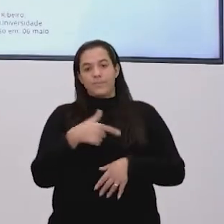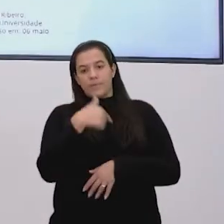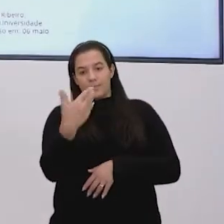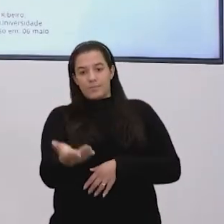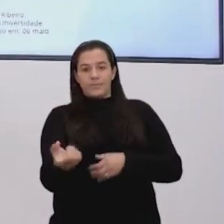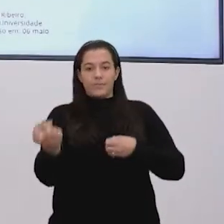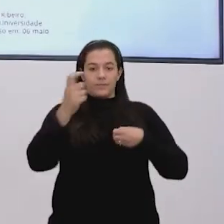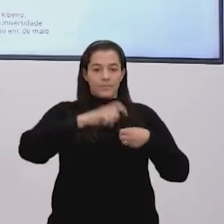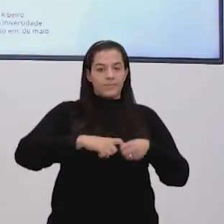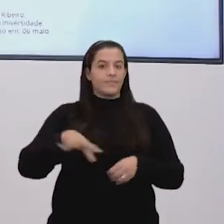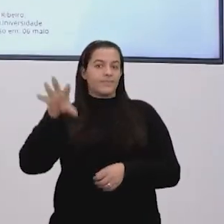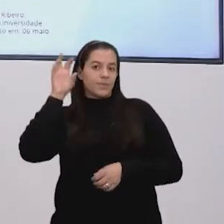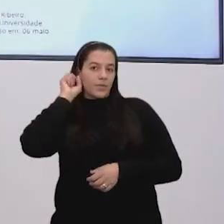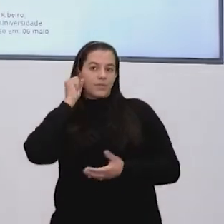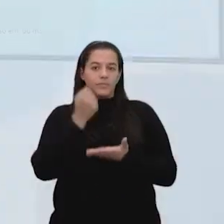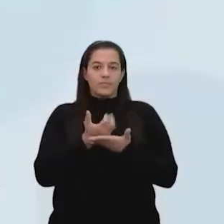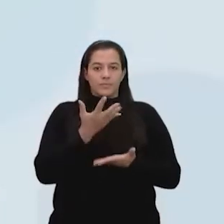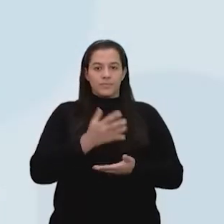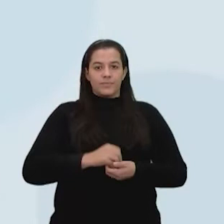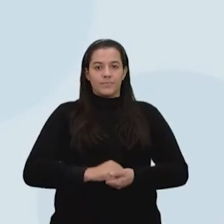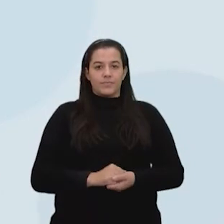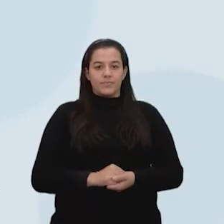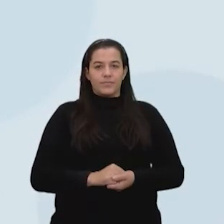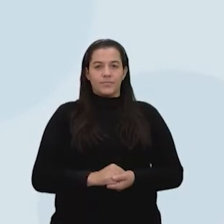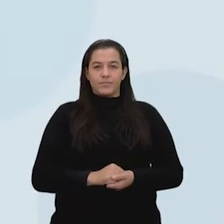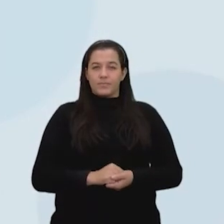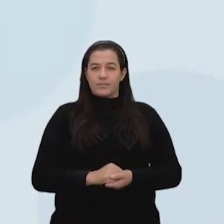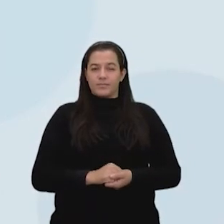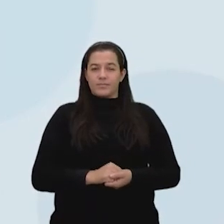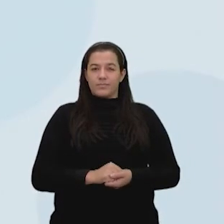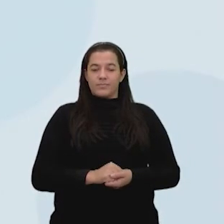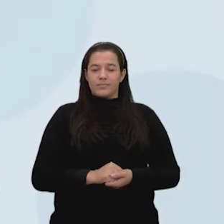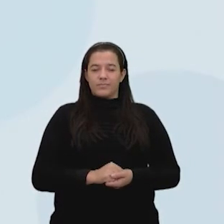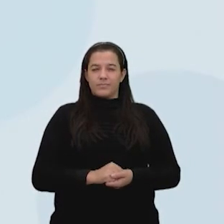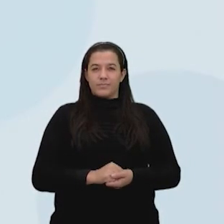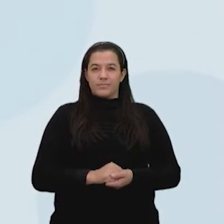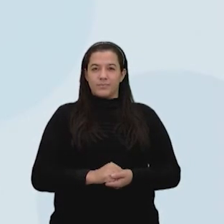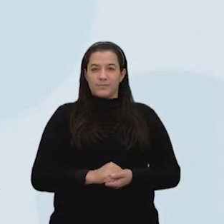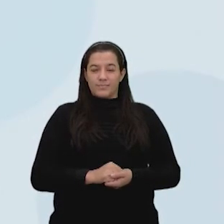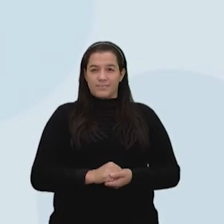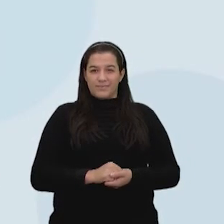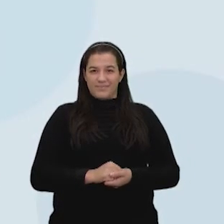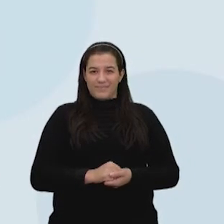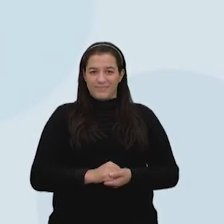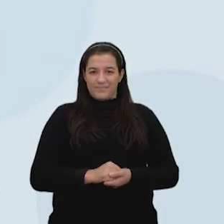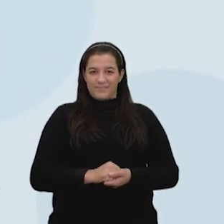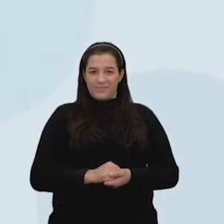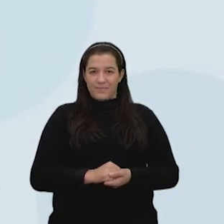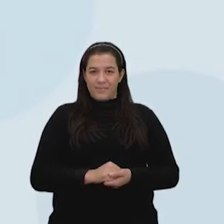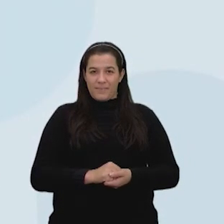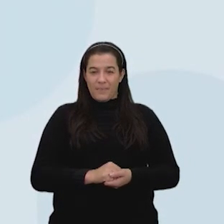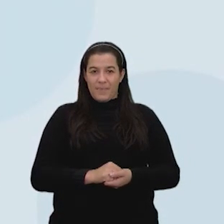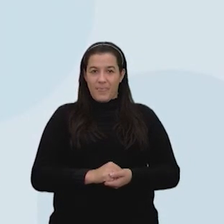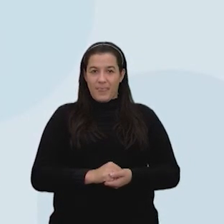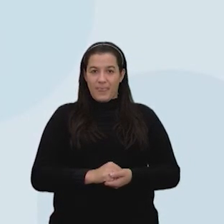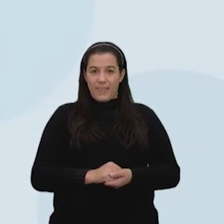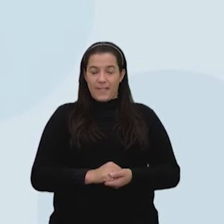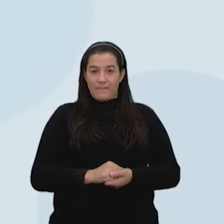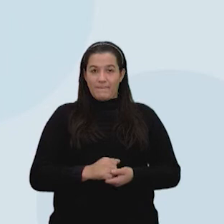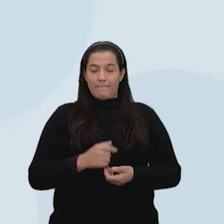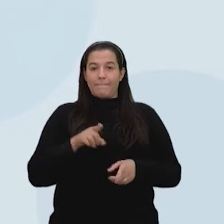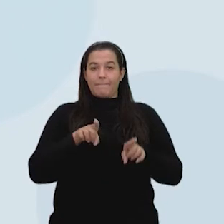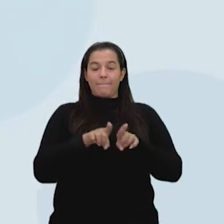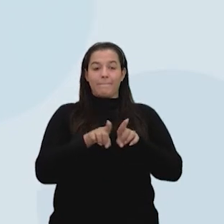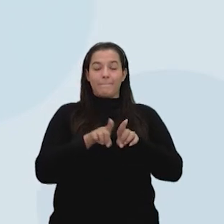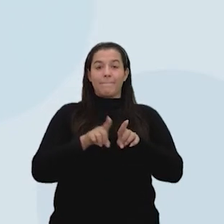daqui a pouco, ouça o nosso podcast. Com a falta de chuvas, isso parece que a gente está numa condição de vulnerabilidade. Mas uma coisa que a gente tem que lembrar também